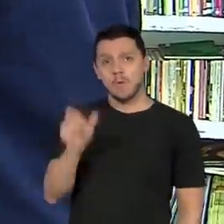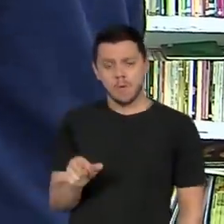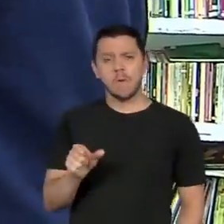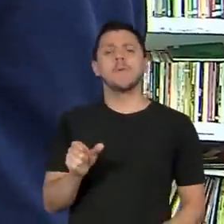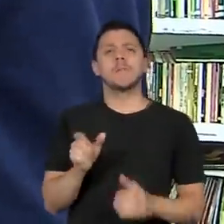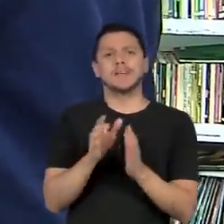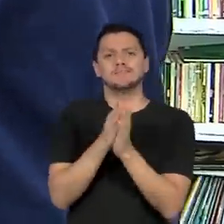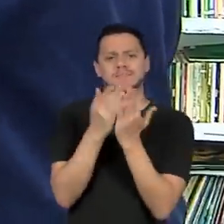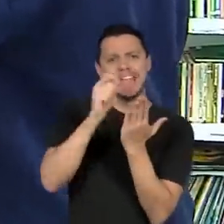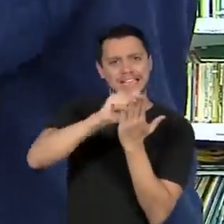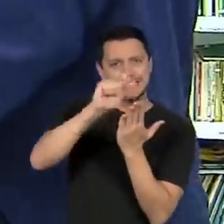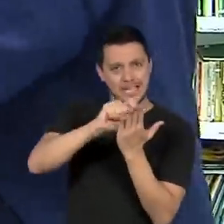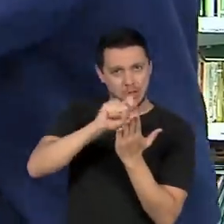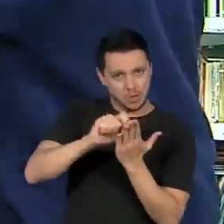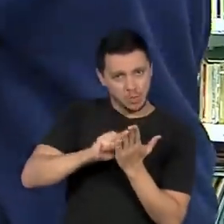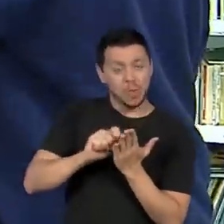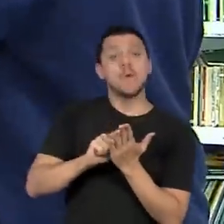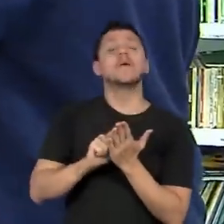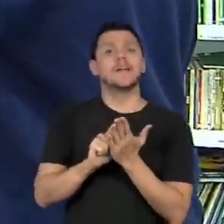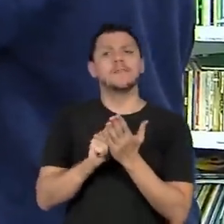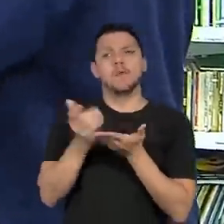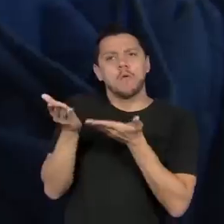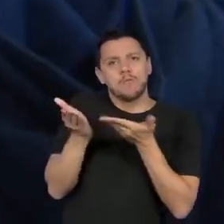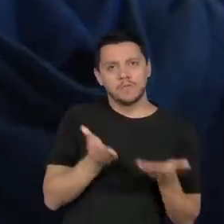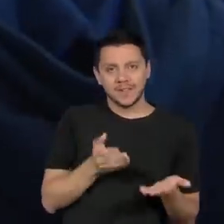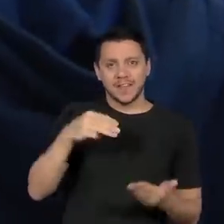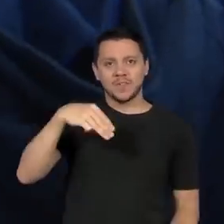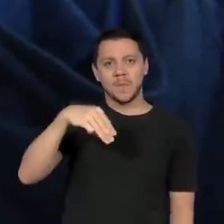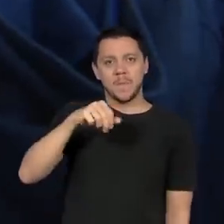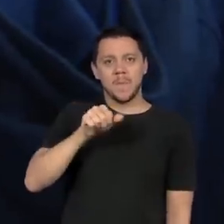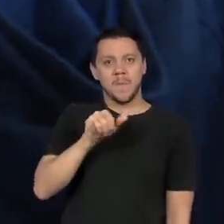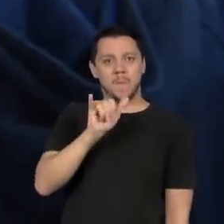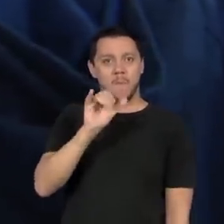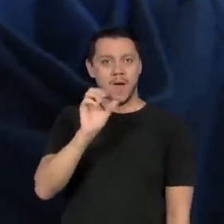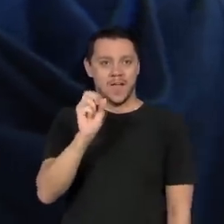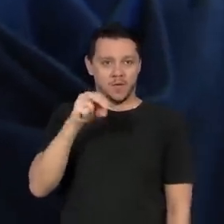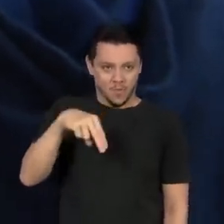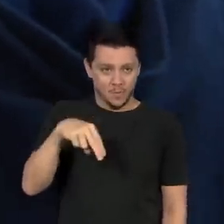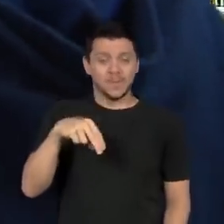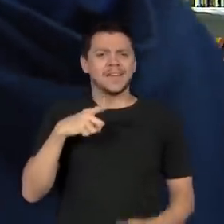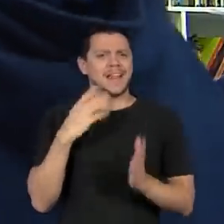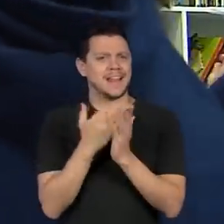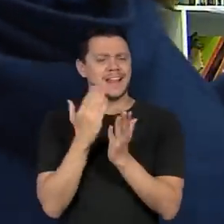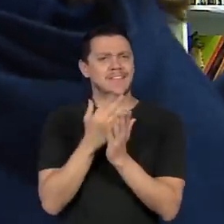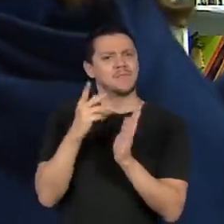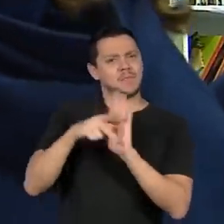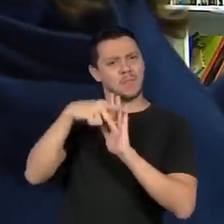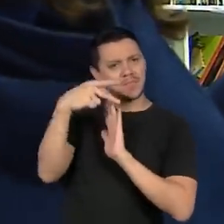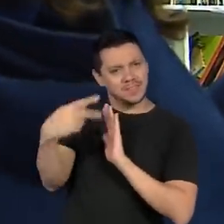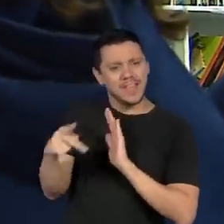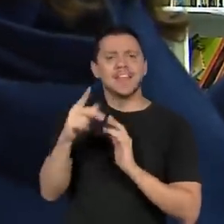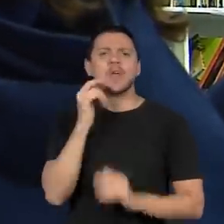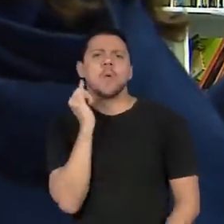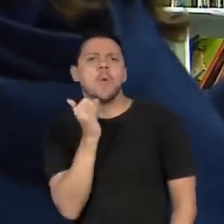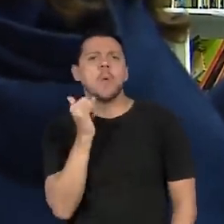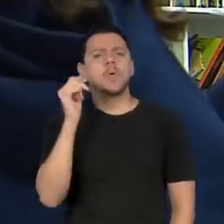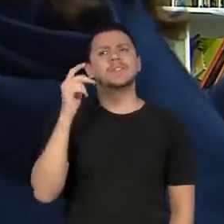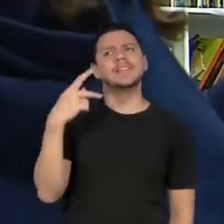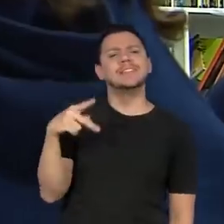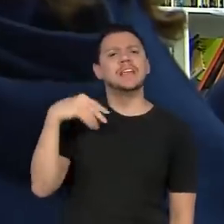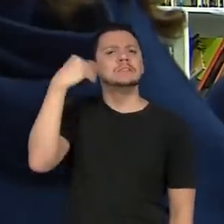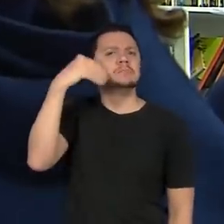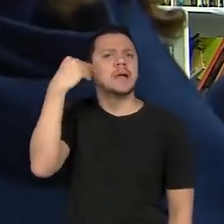dos convidados e recitou os poemas que escreveu para o seu livro Poeril, onde conta suas vivências como homem negro